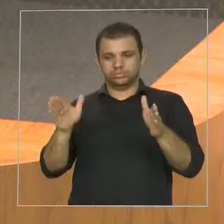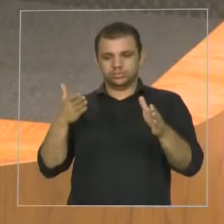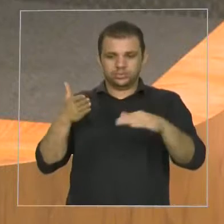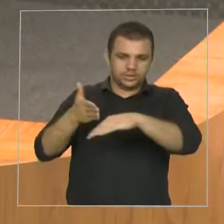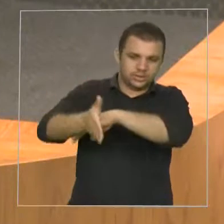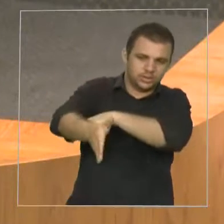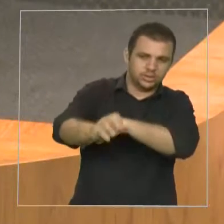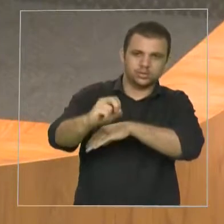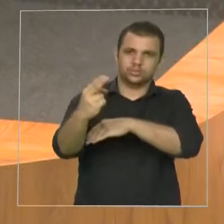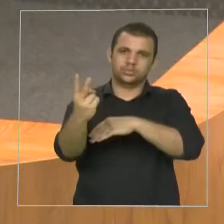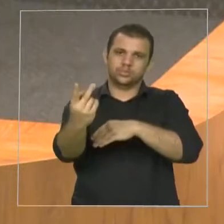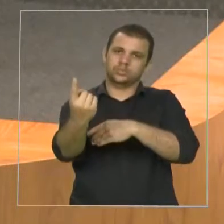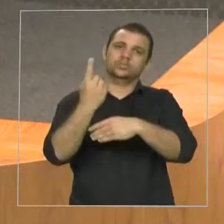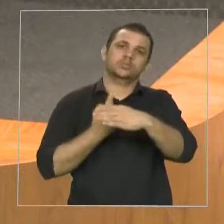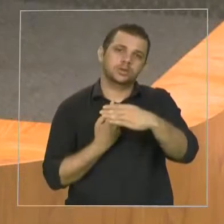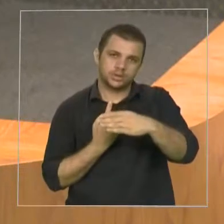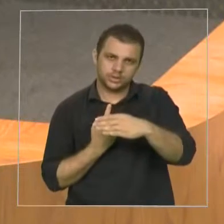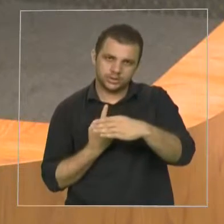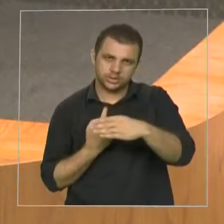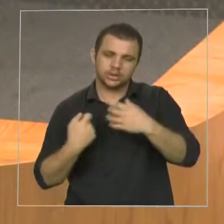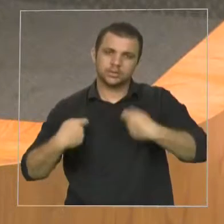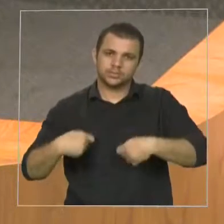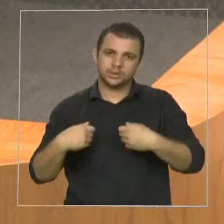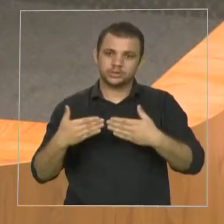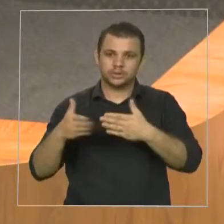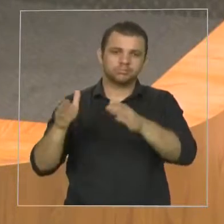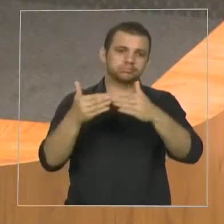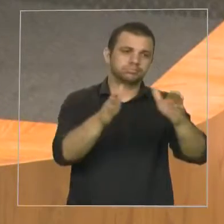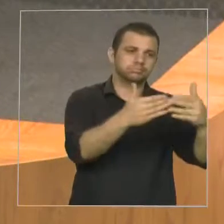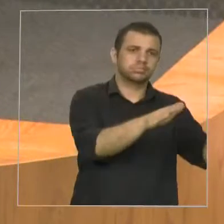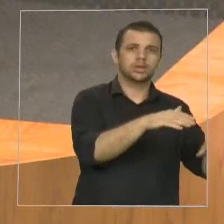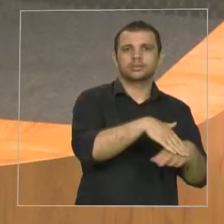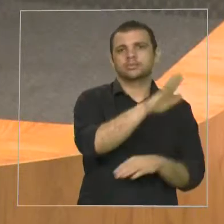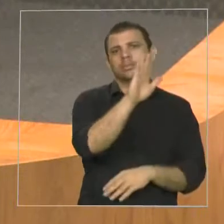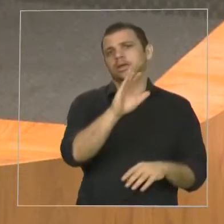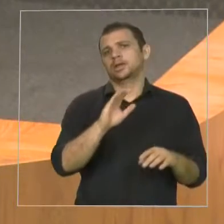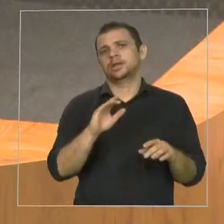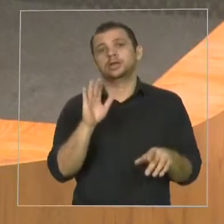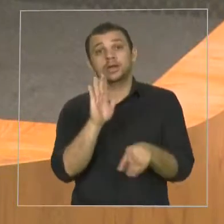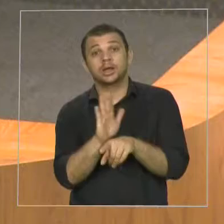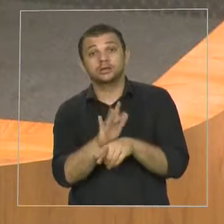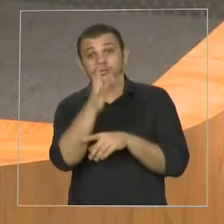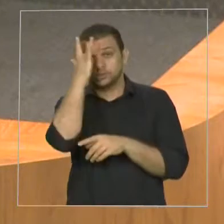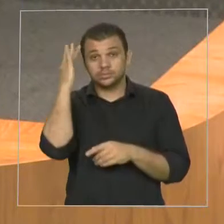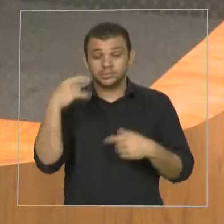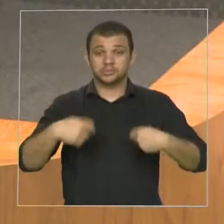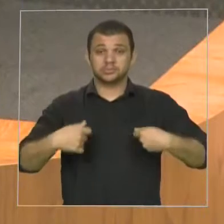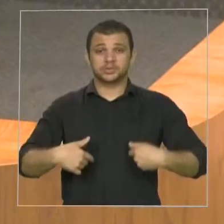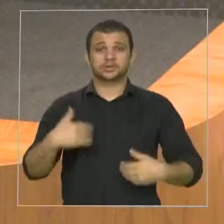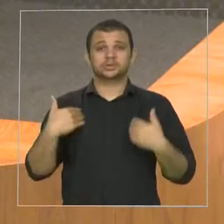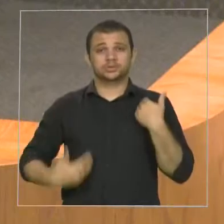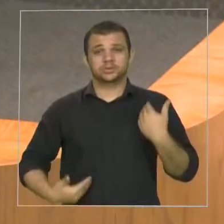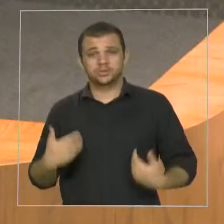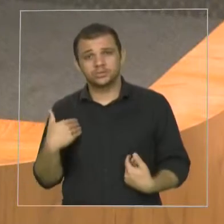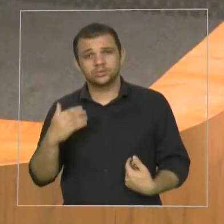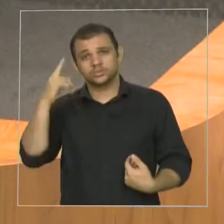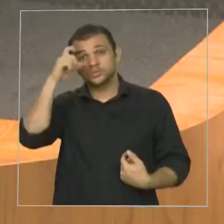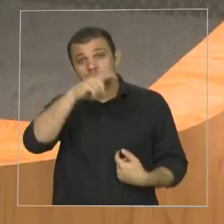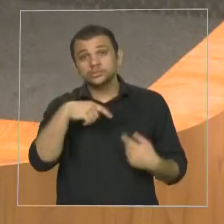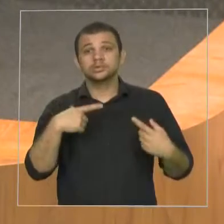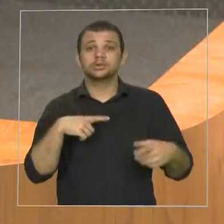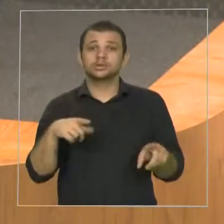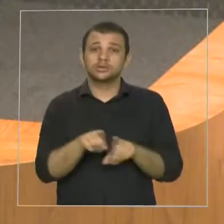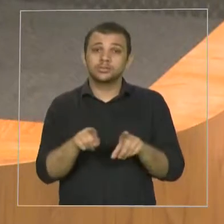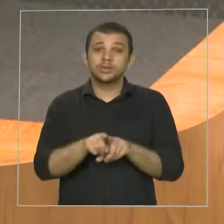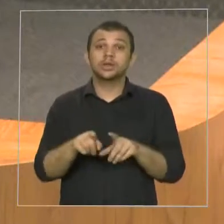passageiros, de acordo com as condições de mobilidade de cada um. A criação de um setor de achados e perdidos. A instalação